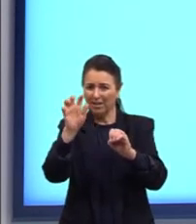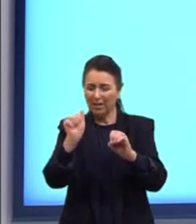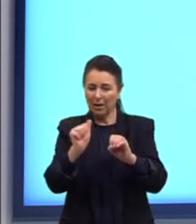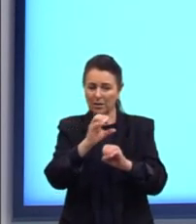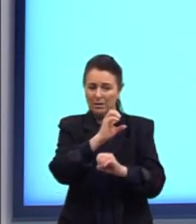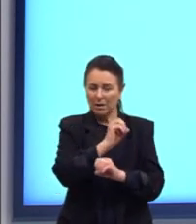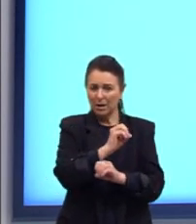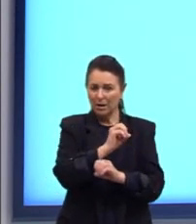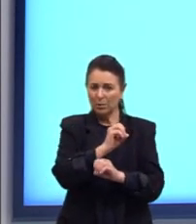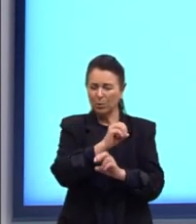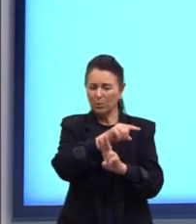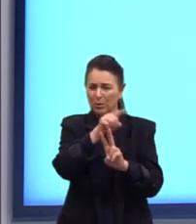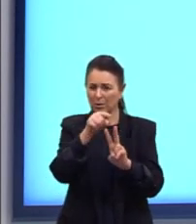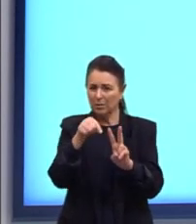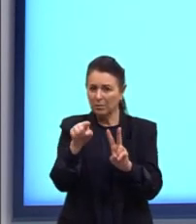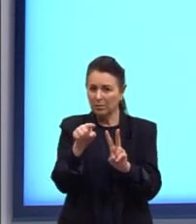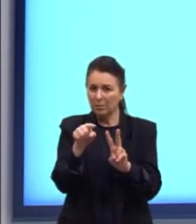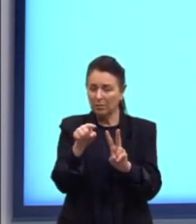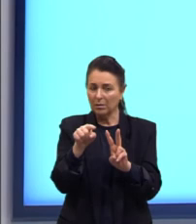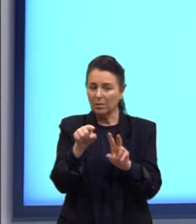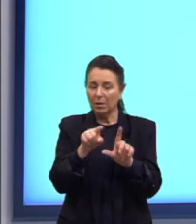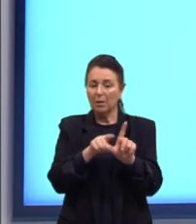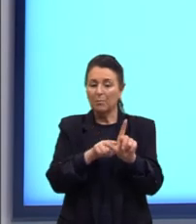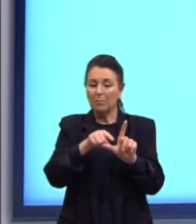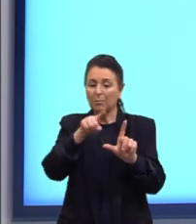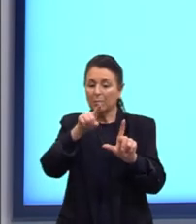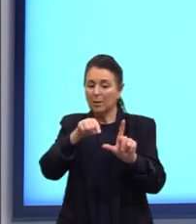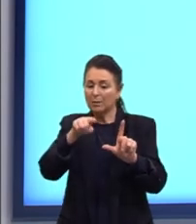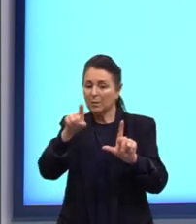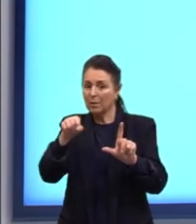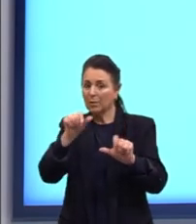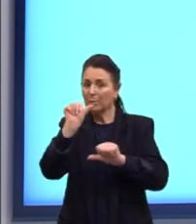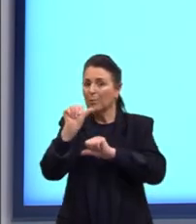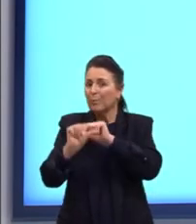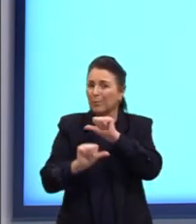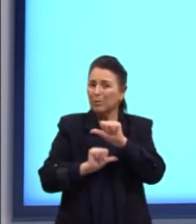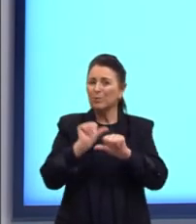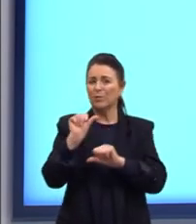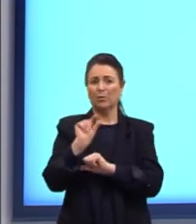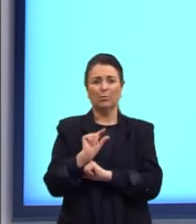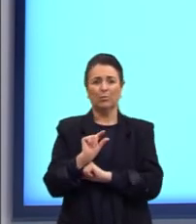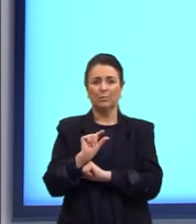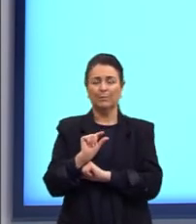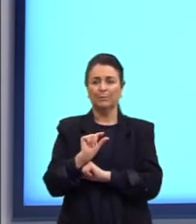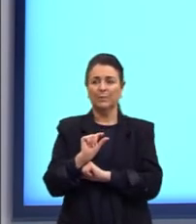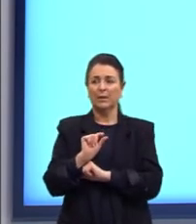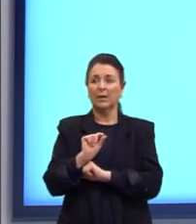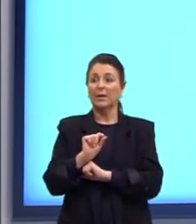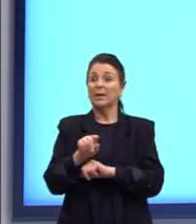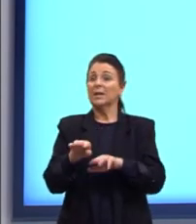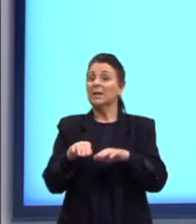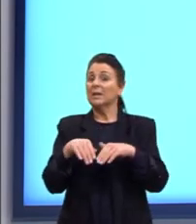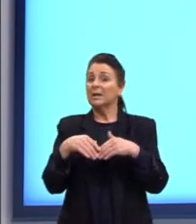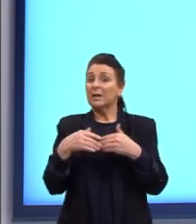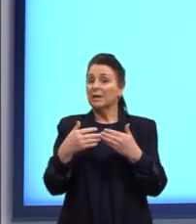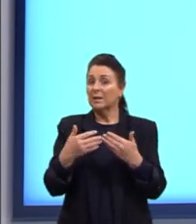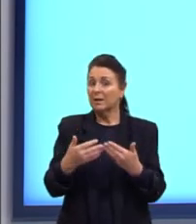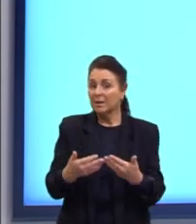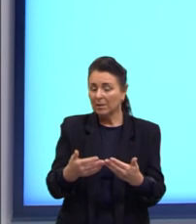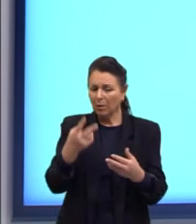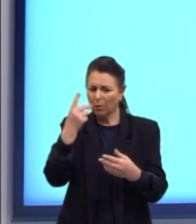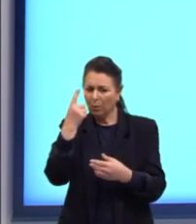simplificada mas aí o nosso gráfico sofreria algumas deformações e nesse caso aqui até